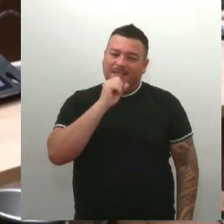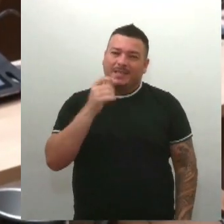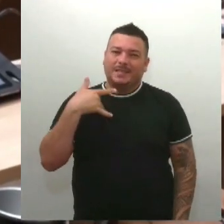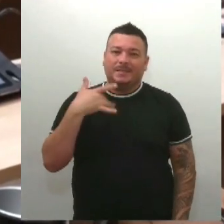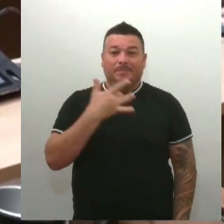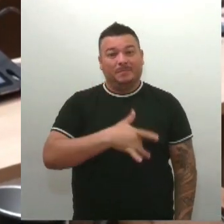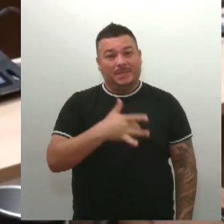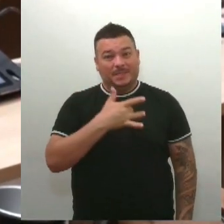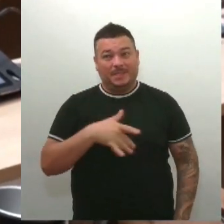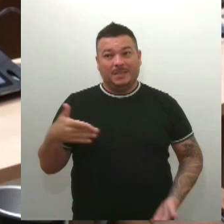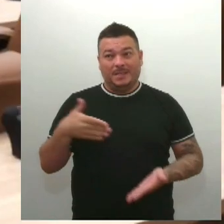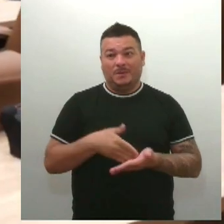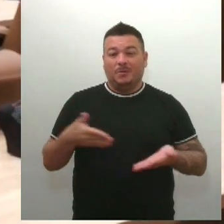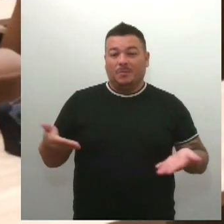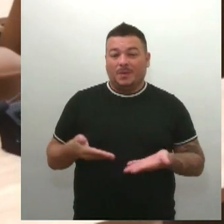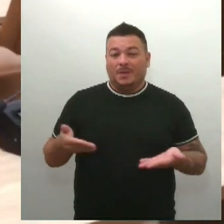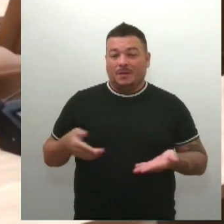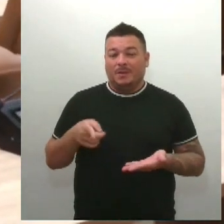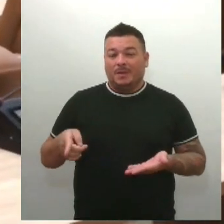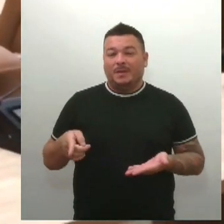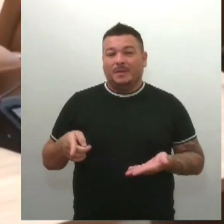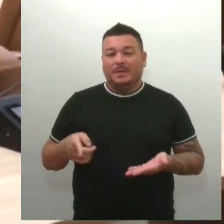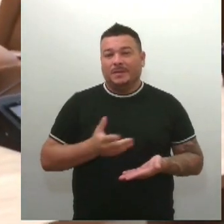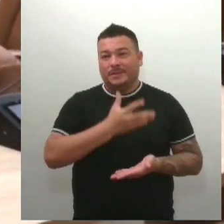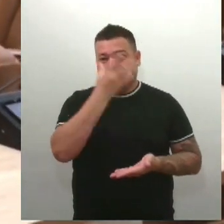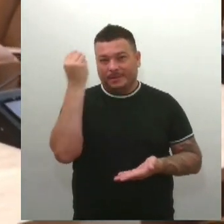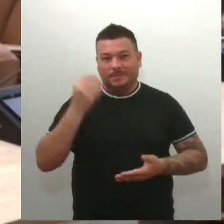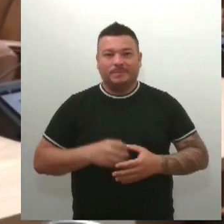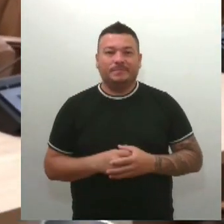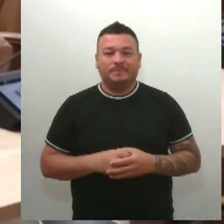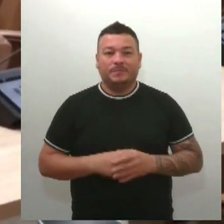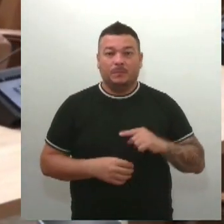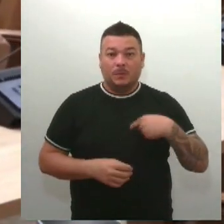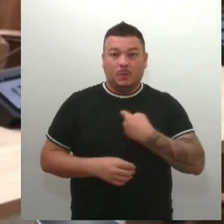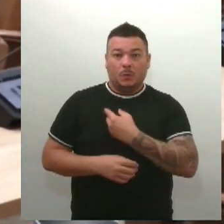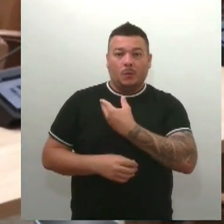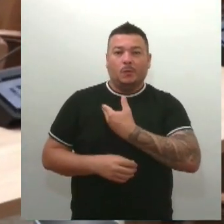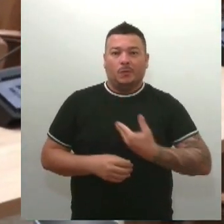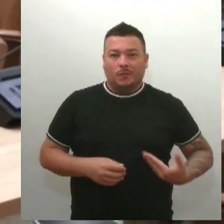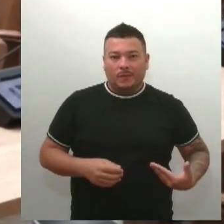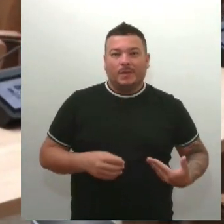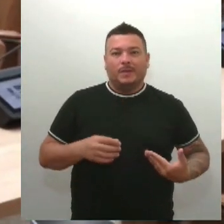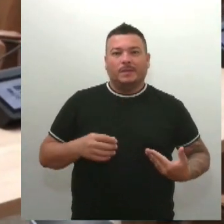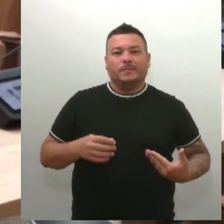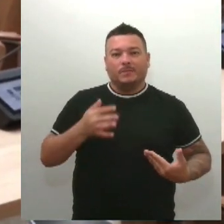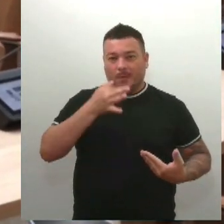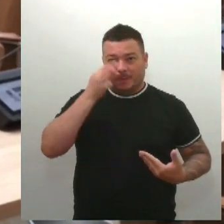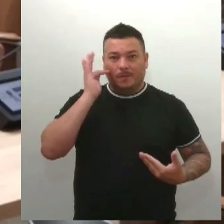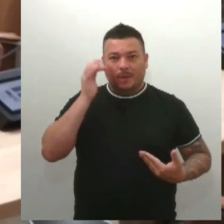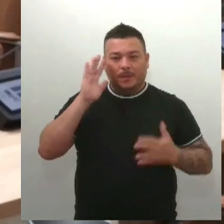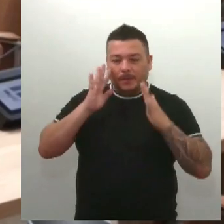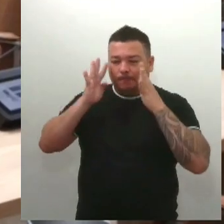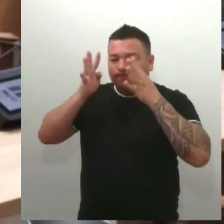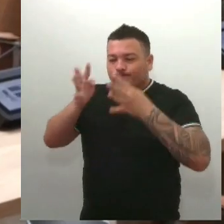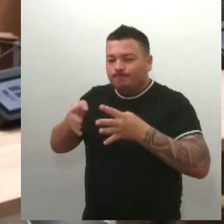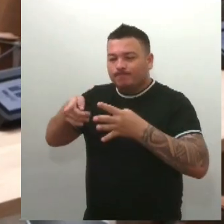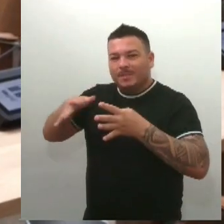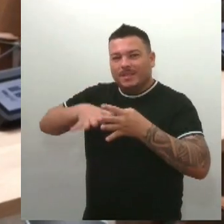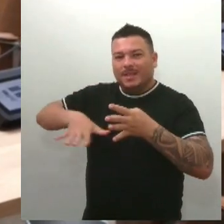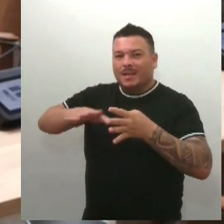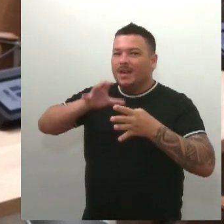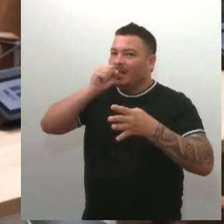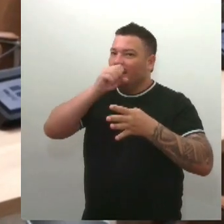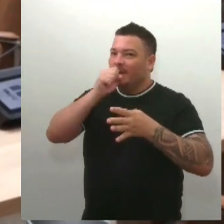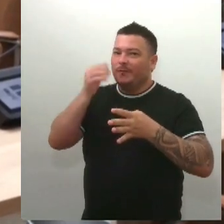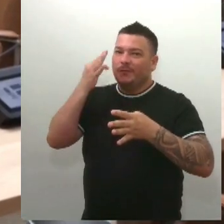gestão ela tenha sido esquecida. Nosso governador, ele está com esse olhar para a nossa citricultura que é daquela região e tenho certeza que nós vamos